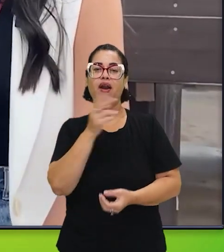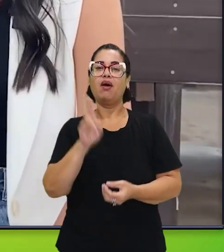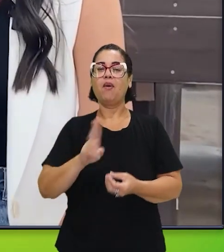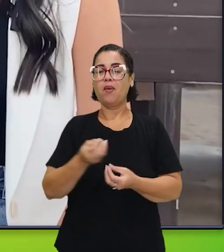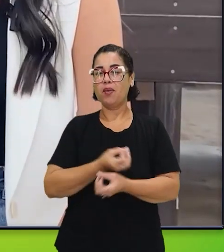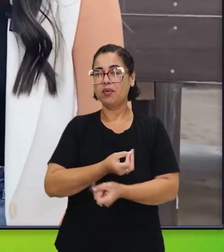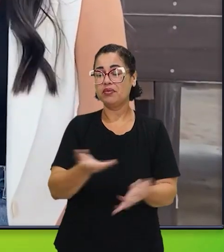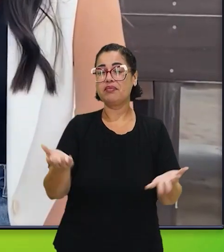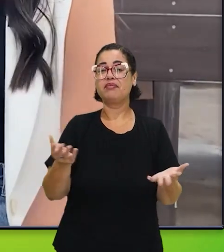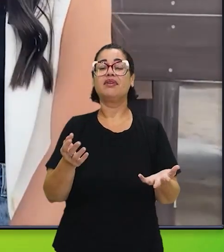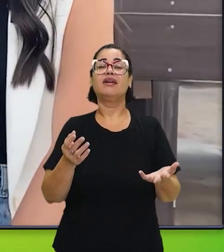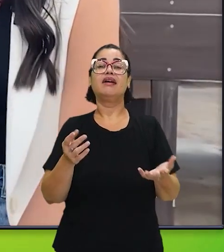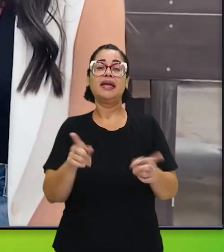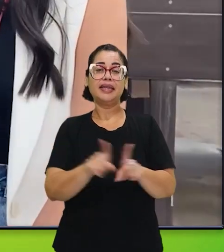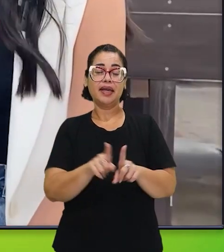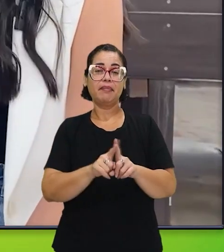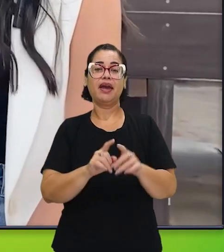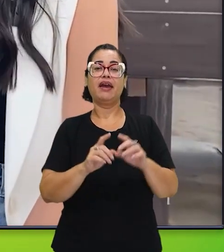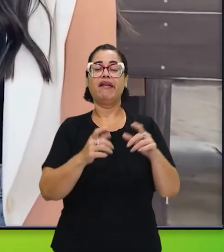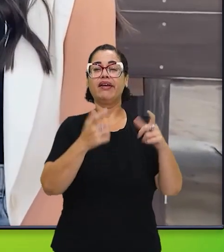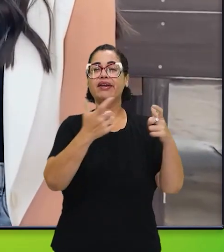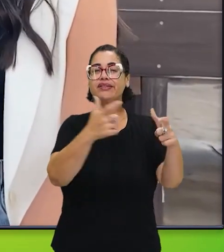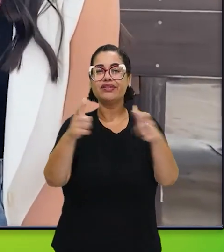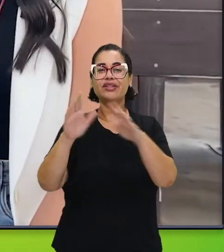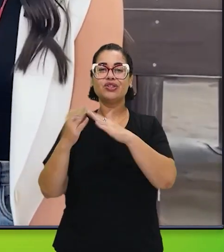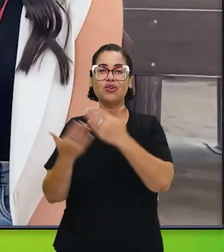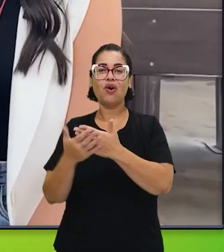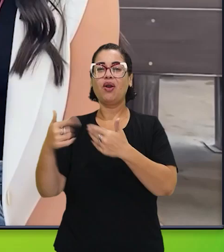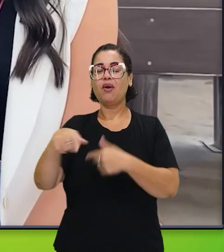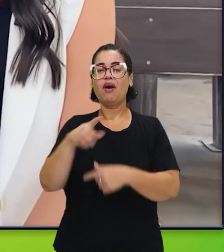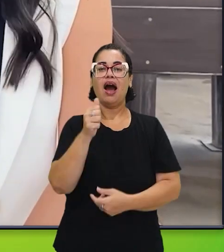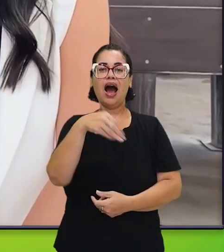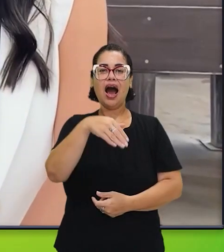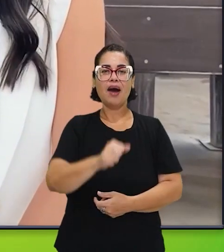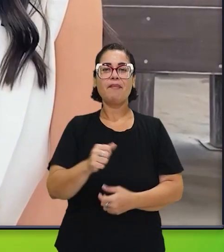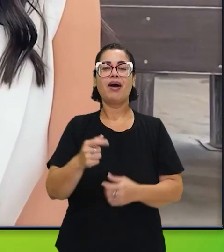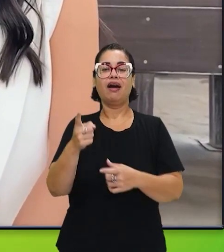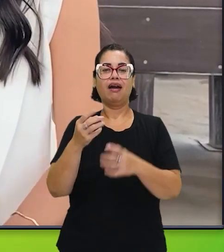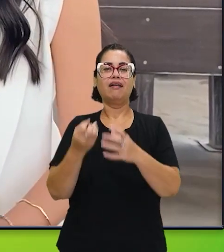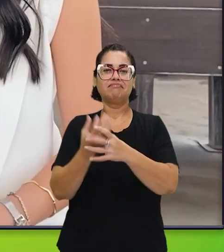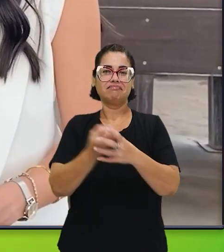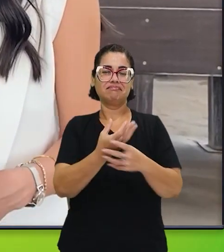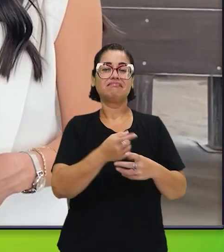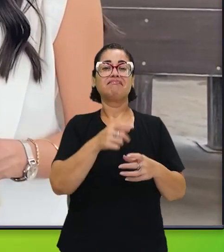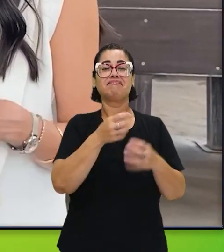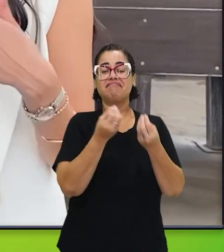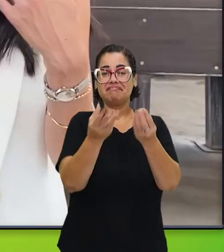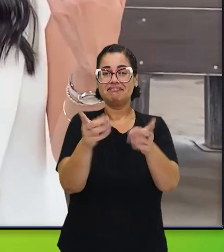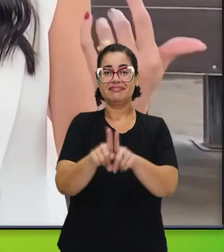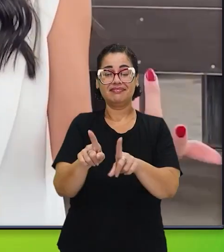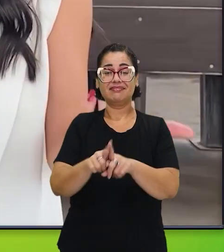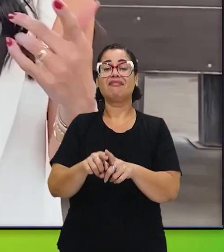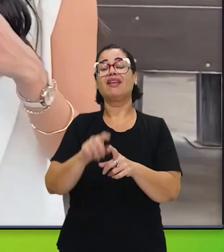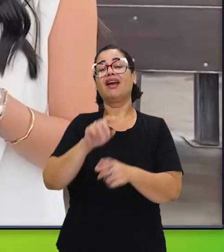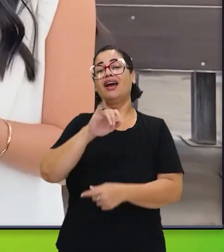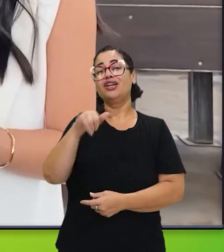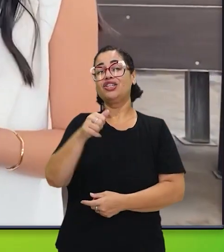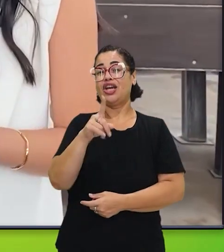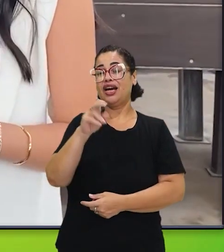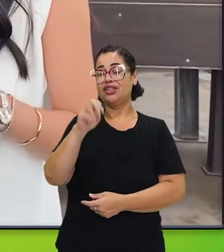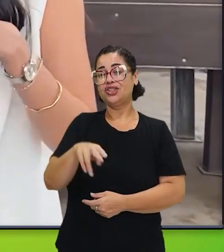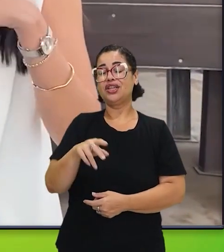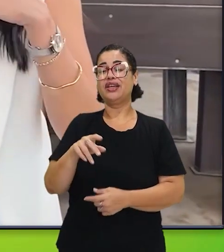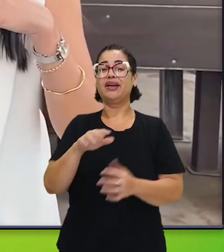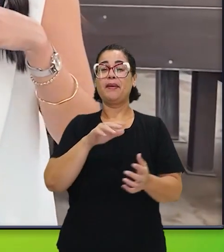vocês restante, a gente distribui tanto pra colaborador, quanto pra instituições como a AMA, com o